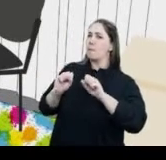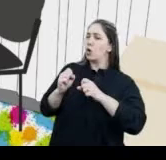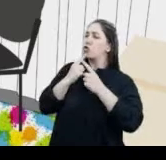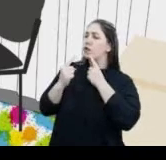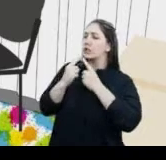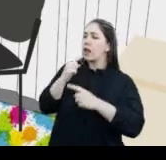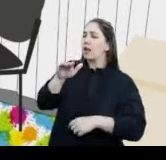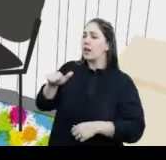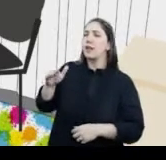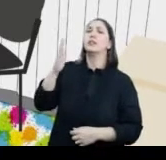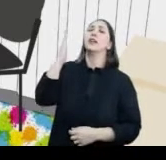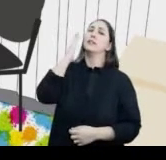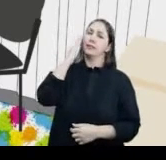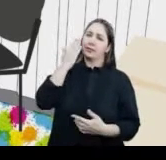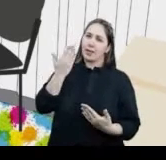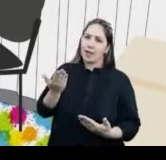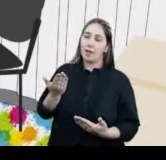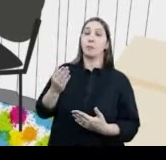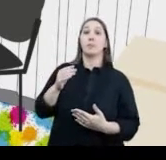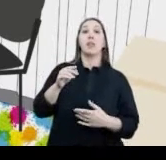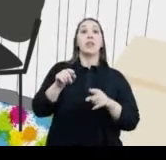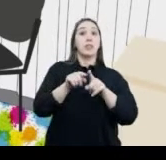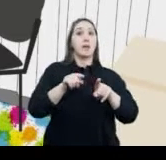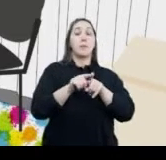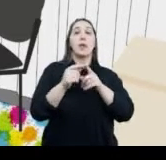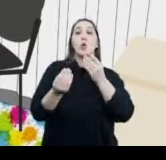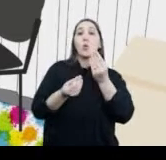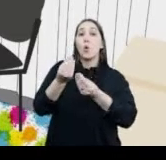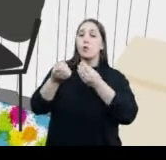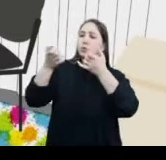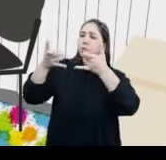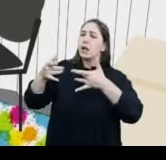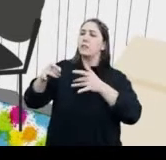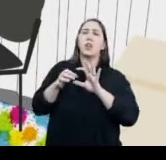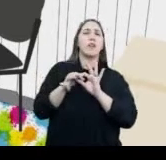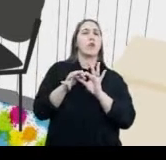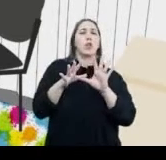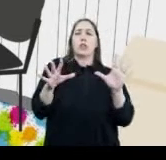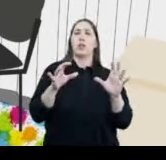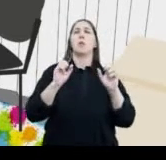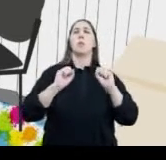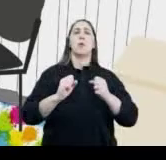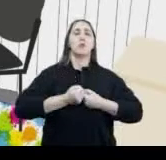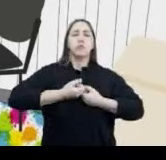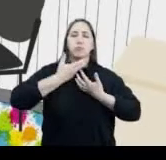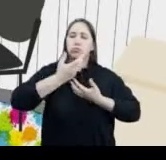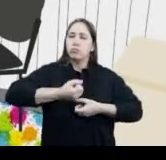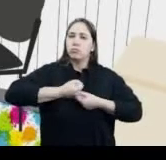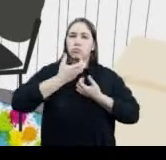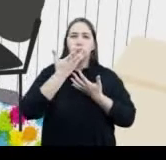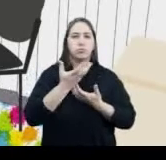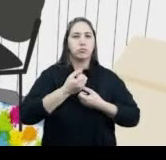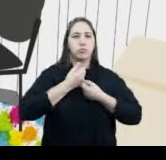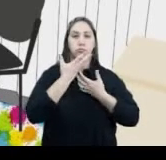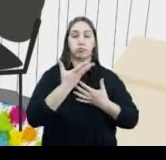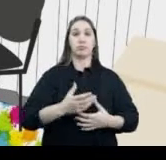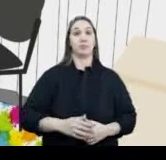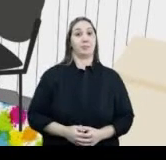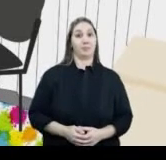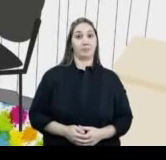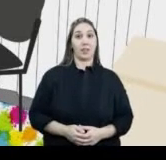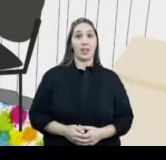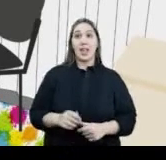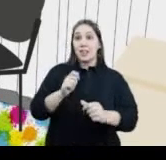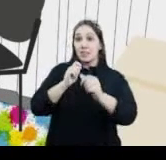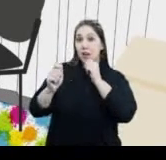entrevistar Mas antes vai te explicar como vai acontecer a conversa E te deixar à vontade para falar Durante a entrevista, você tem o